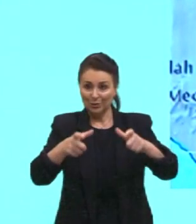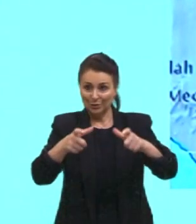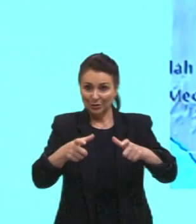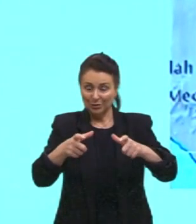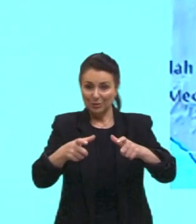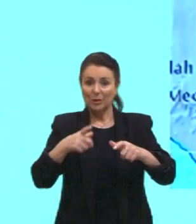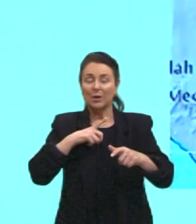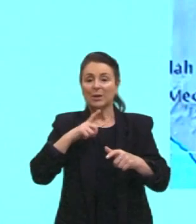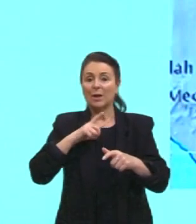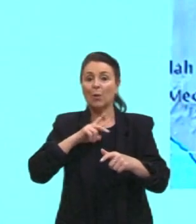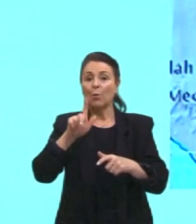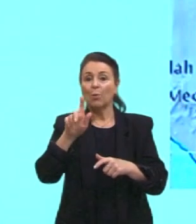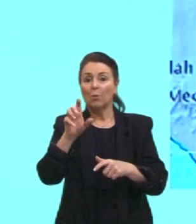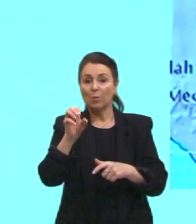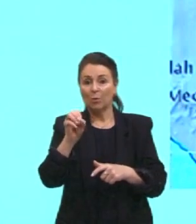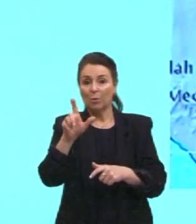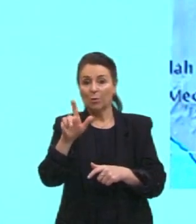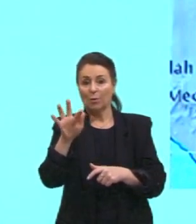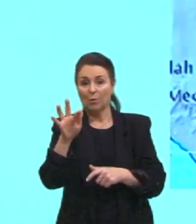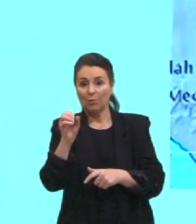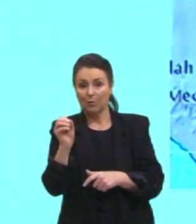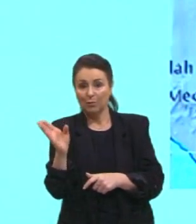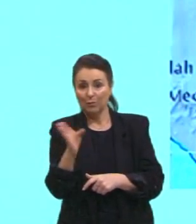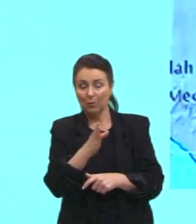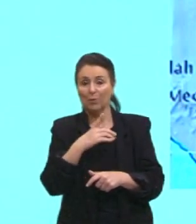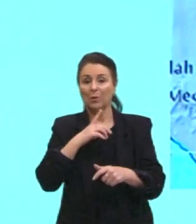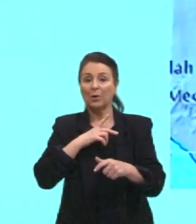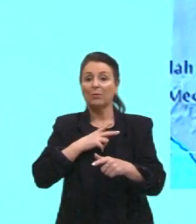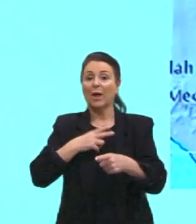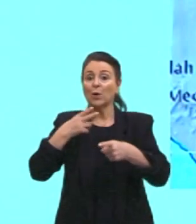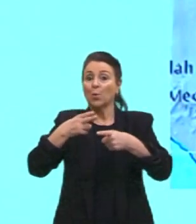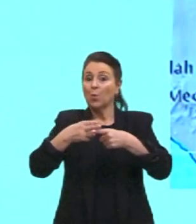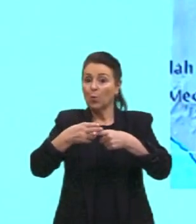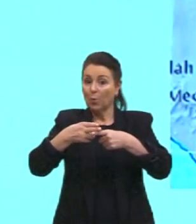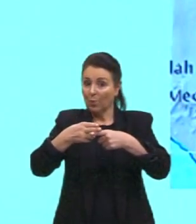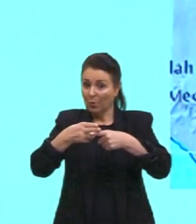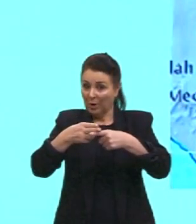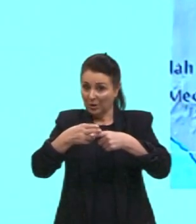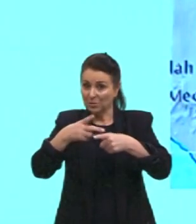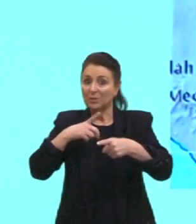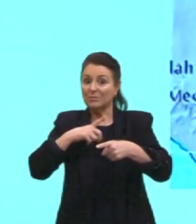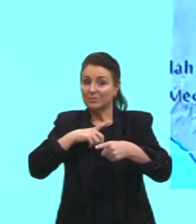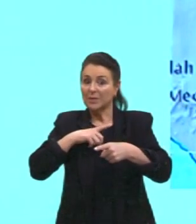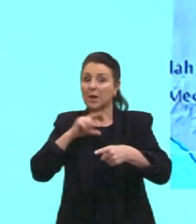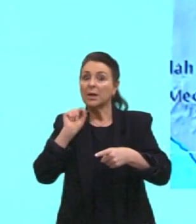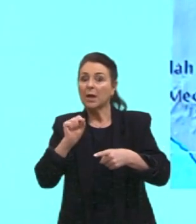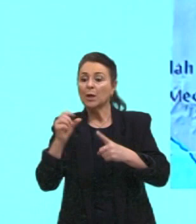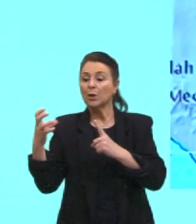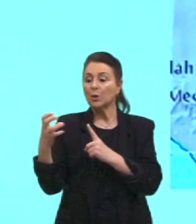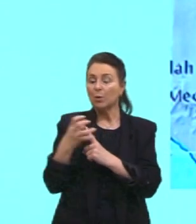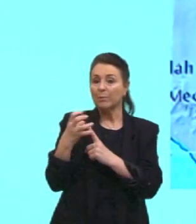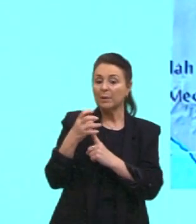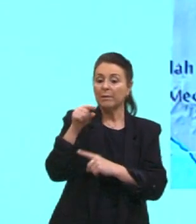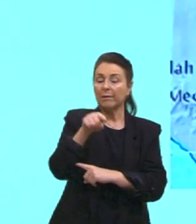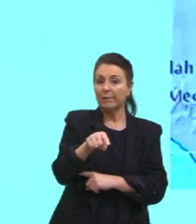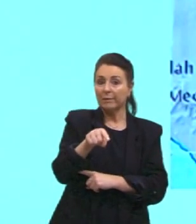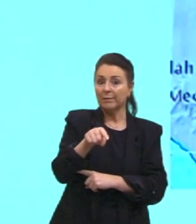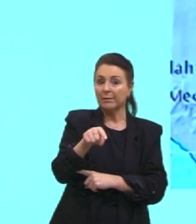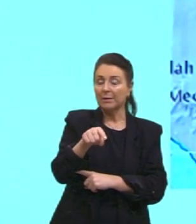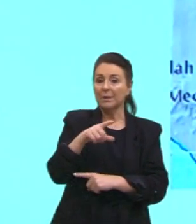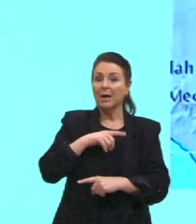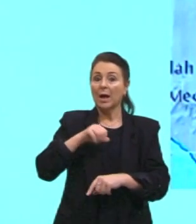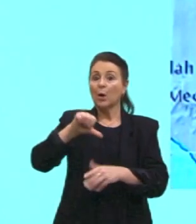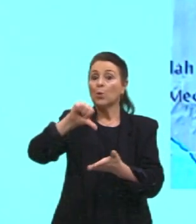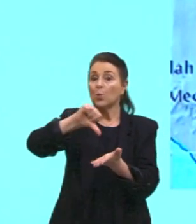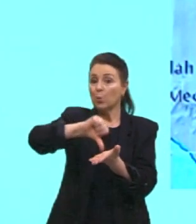Golfo Pérsico, aqui nós temos o Kuwait, né, relacionado. Aqui tá o Estreito, quem domina isso aqui é justamente o